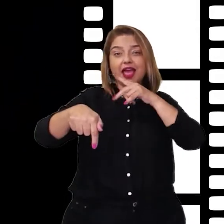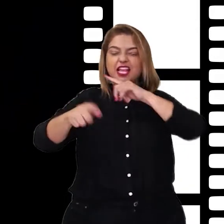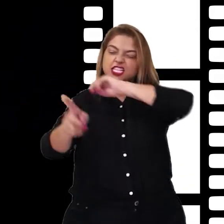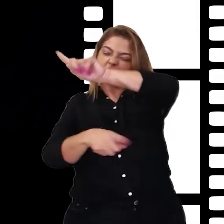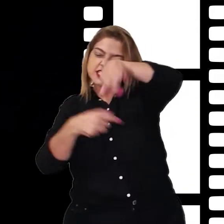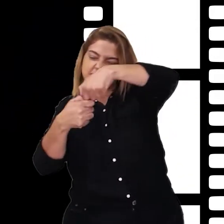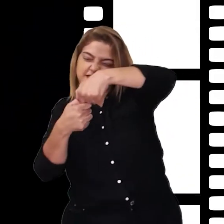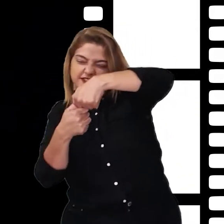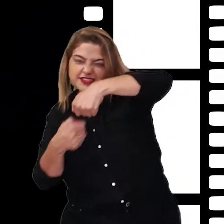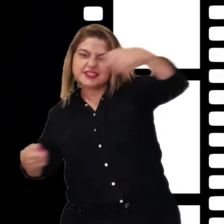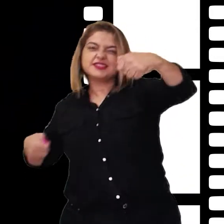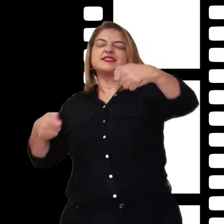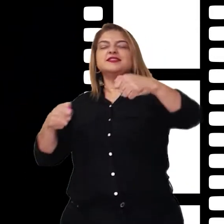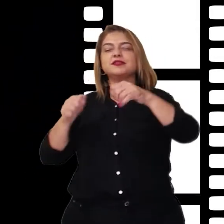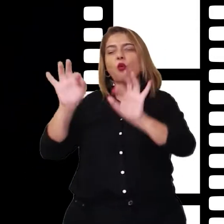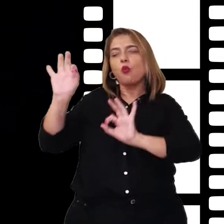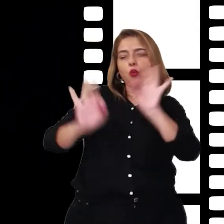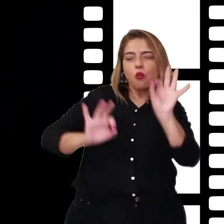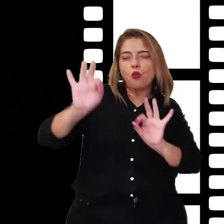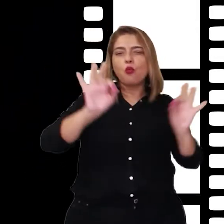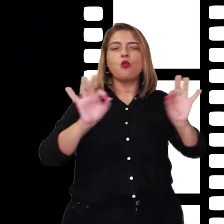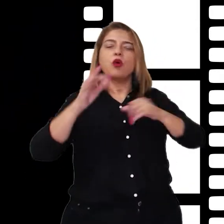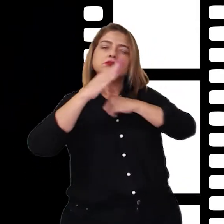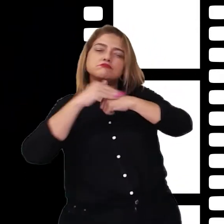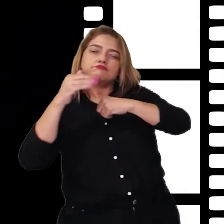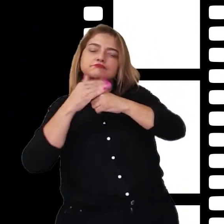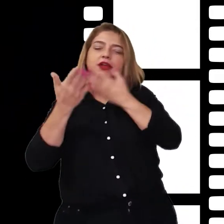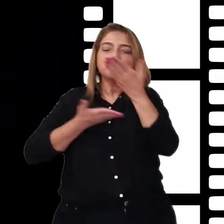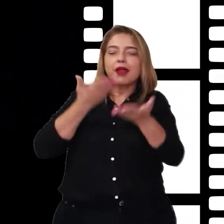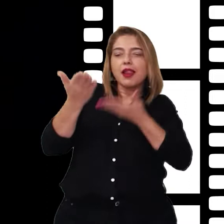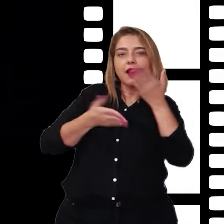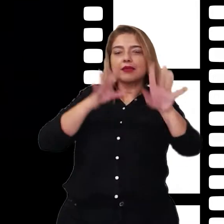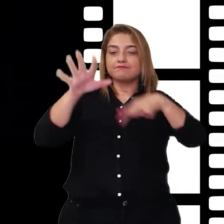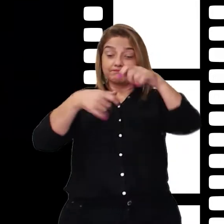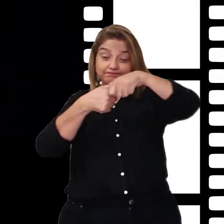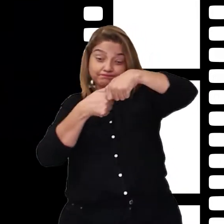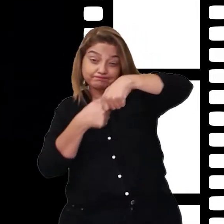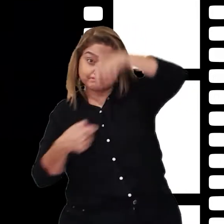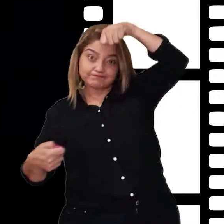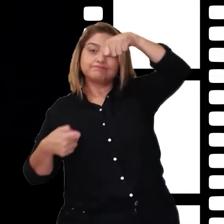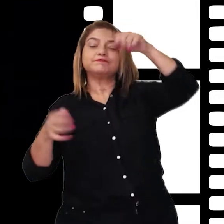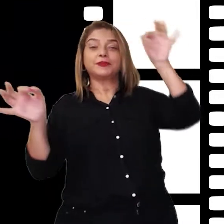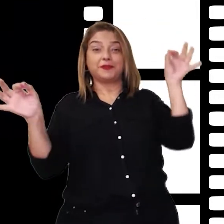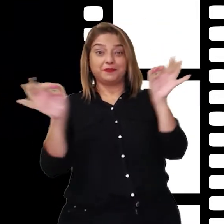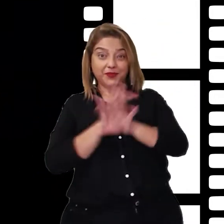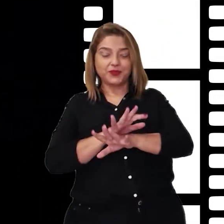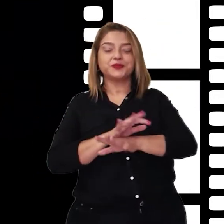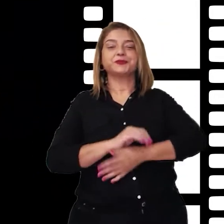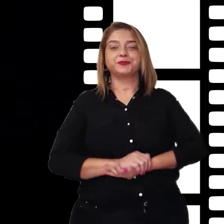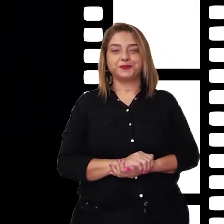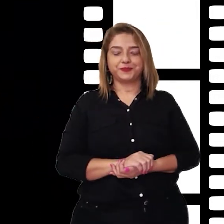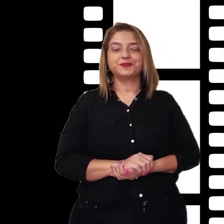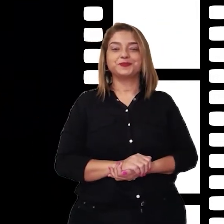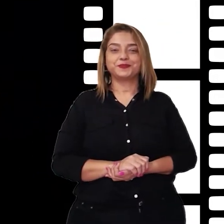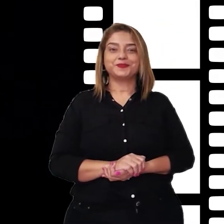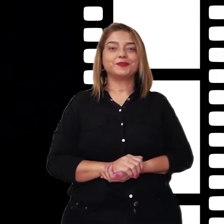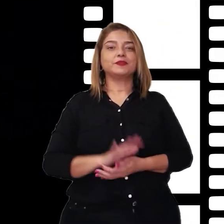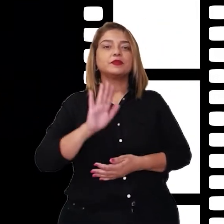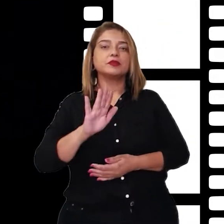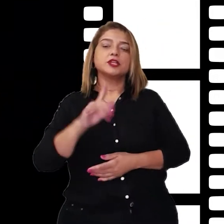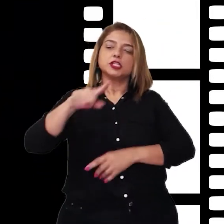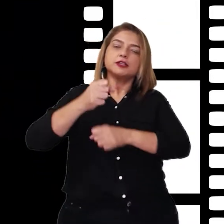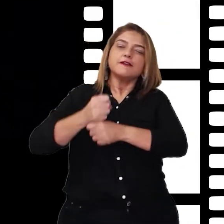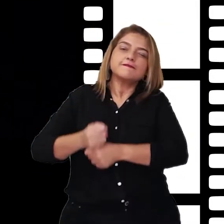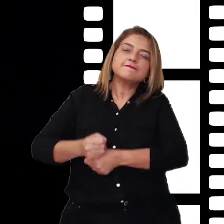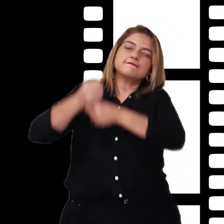Então, eles com muito jeitinho, muito carinho, amarraram a parte da lua que estava caída dentro do lago. Então, içaram a